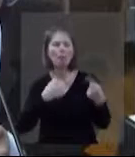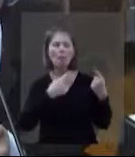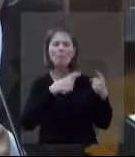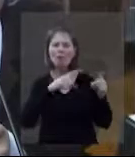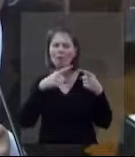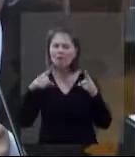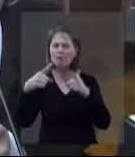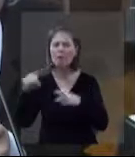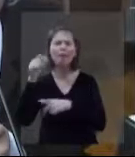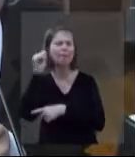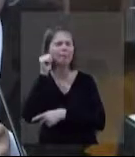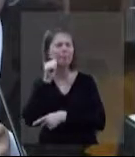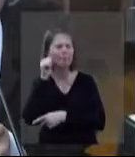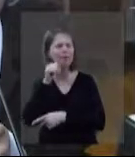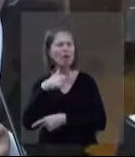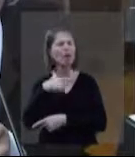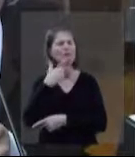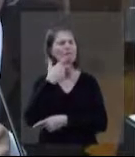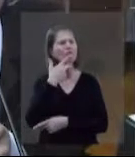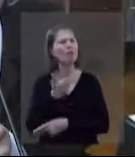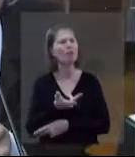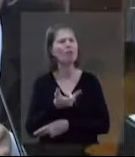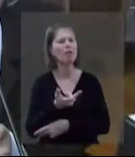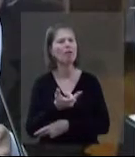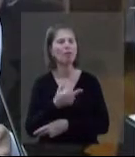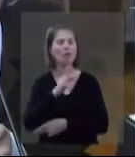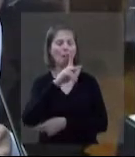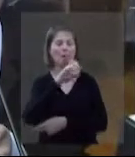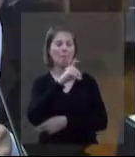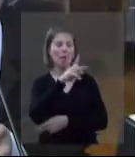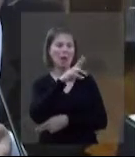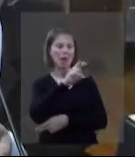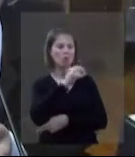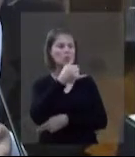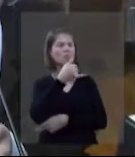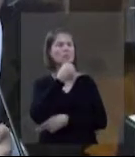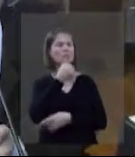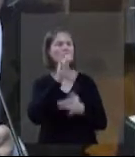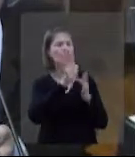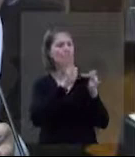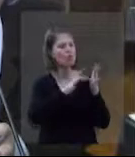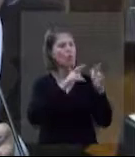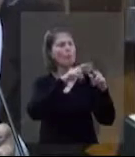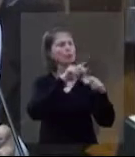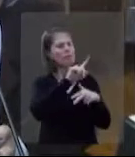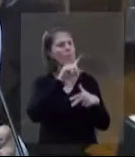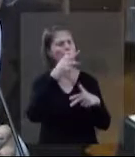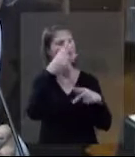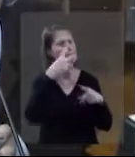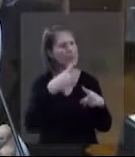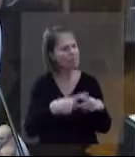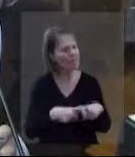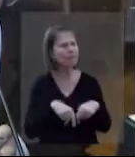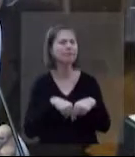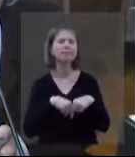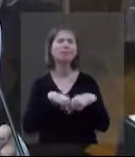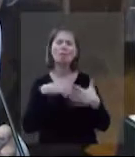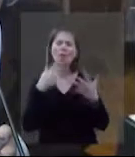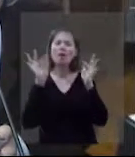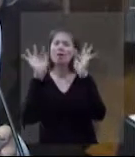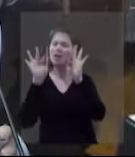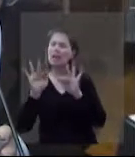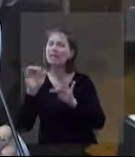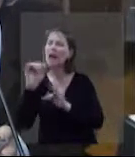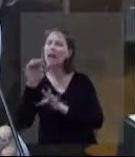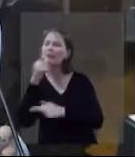Adão no paraíso que não tinha, não, eu falei assim, ah, Pedro ficou chateado com Jesus, por isso que negou três vezes. Daí, eu falei, né, feliz